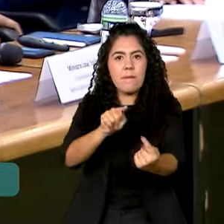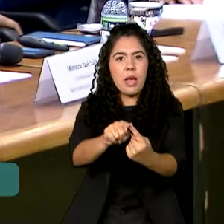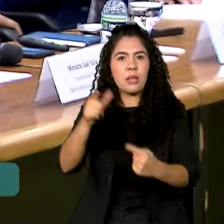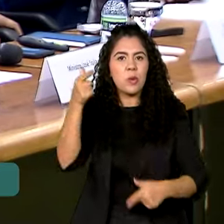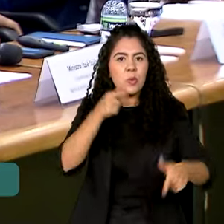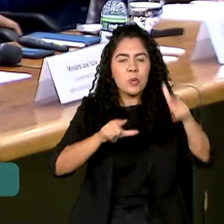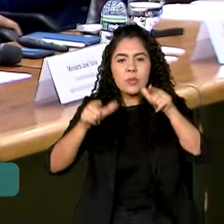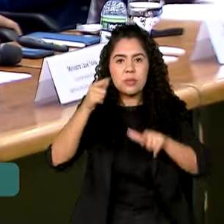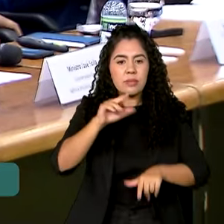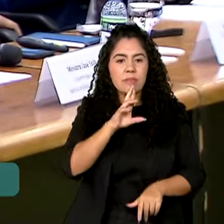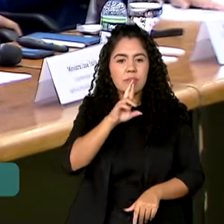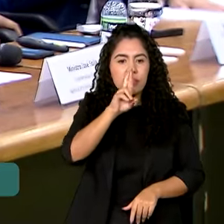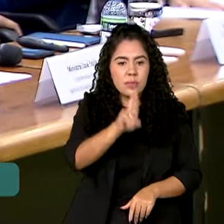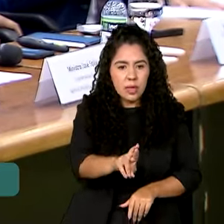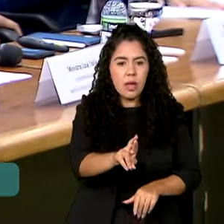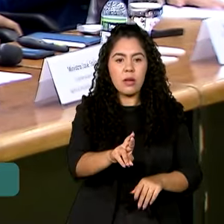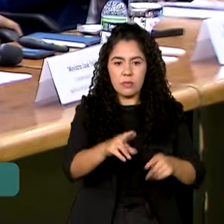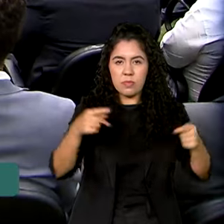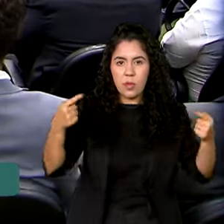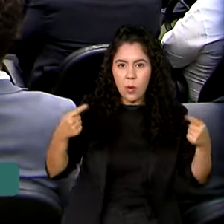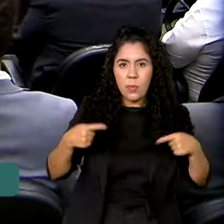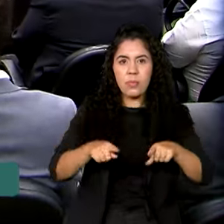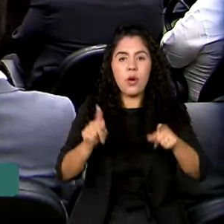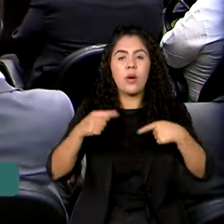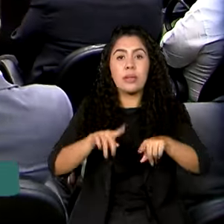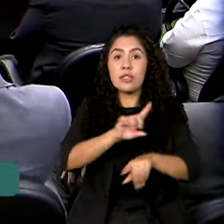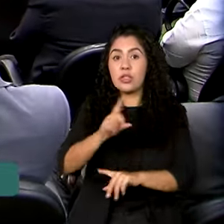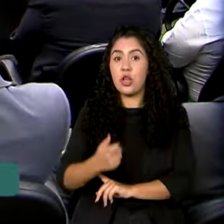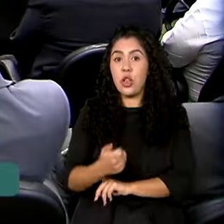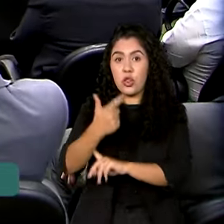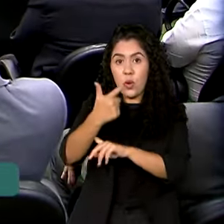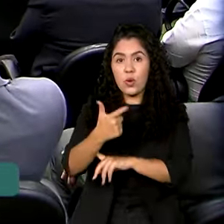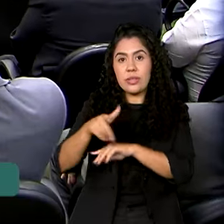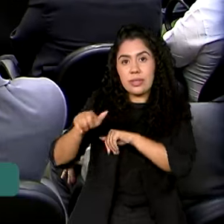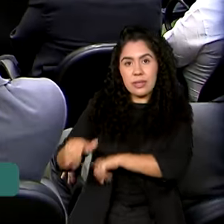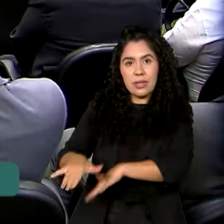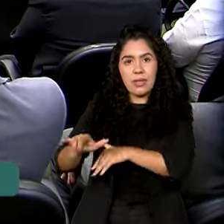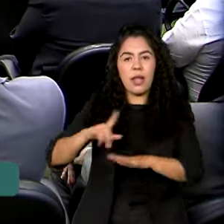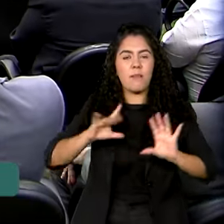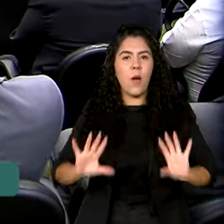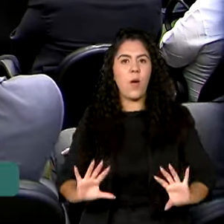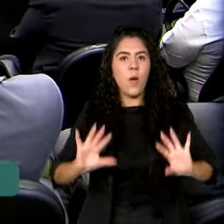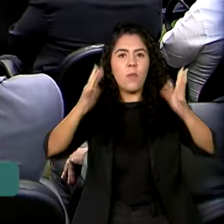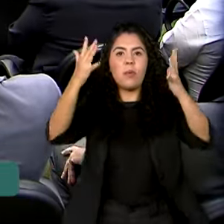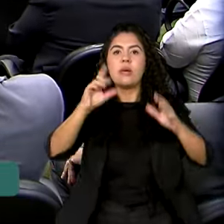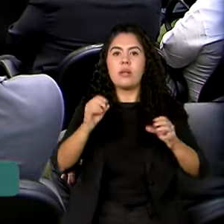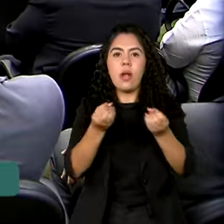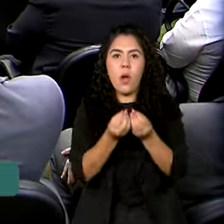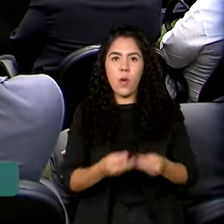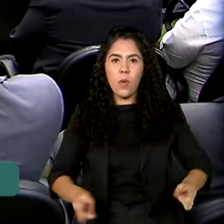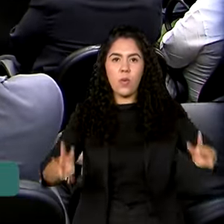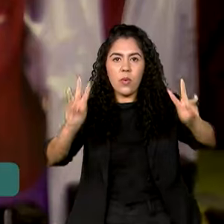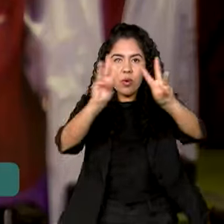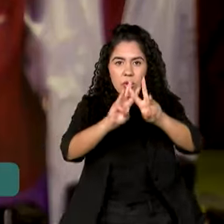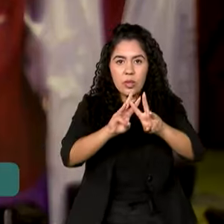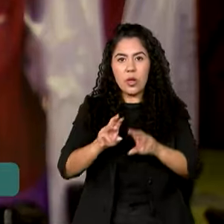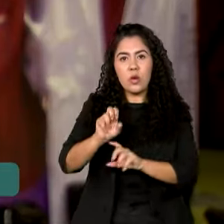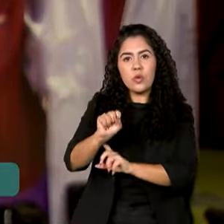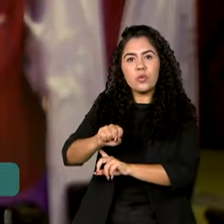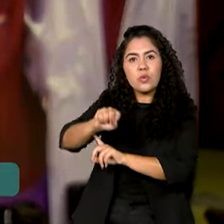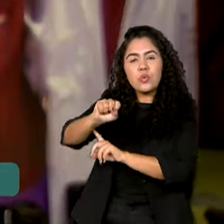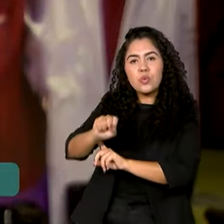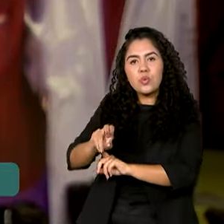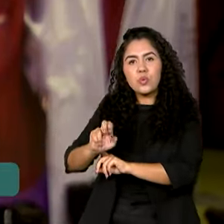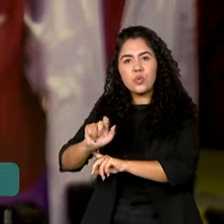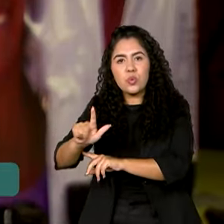E 12 de setembro é celebrado o Dia das Nações Unidas para a Cooperação Sul-Sul. A